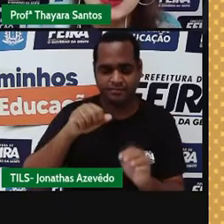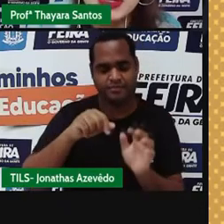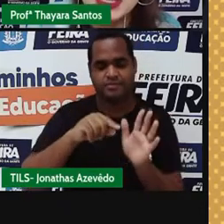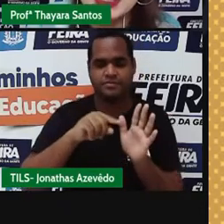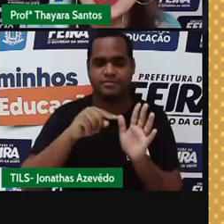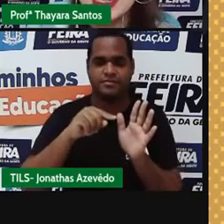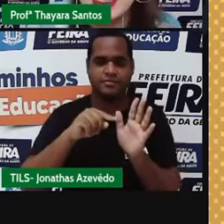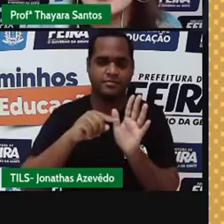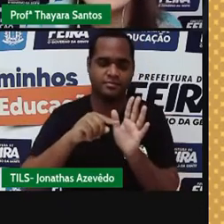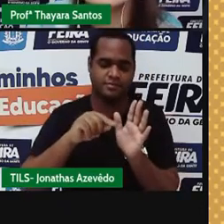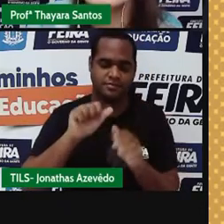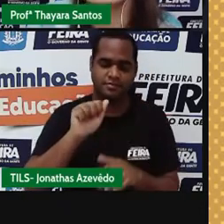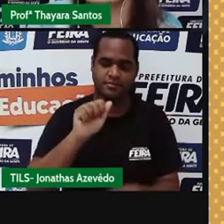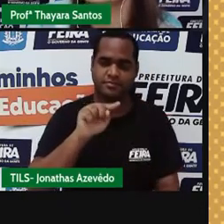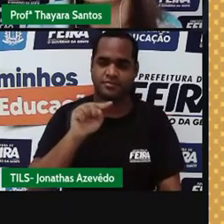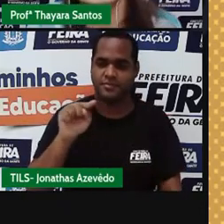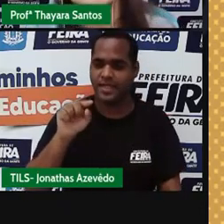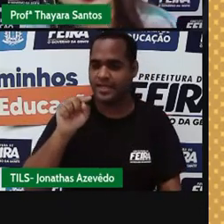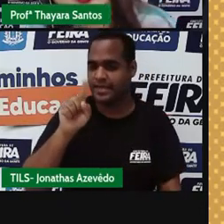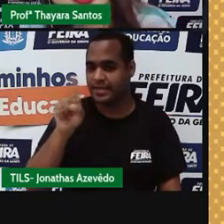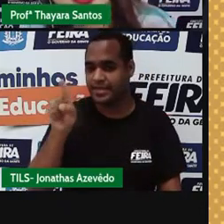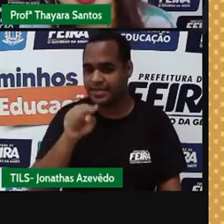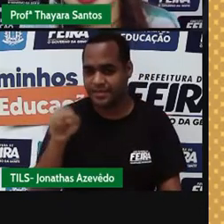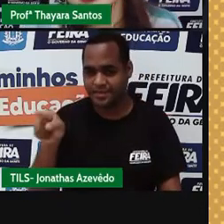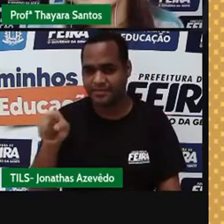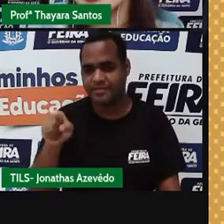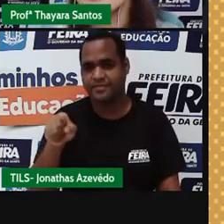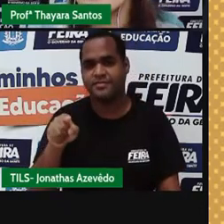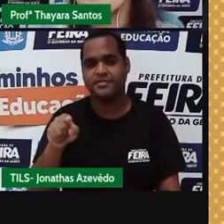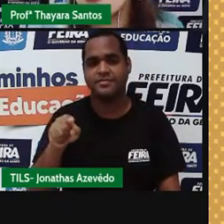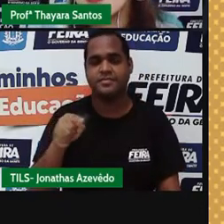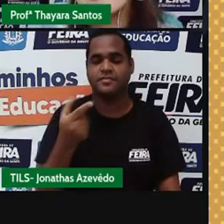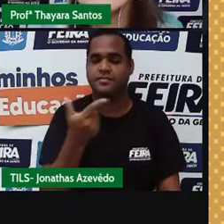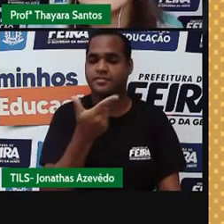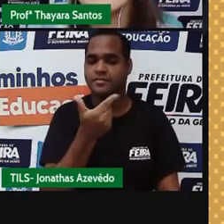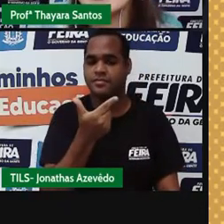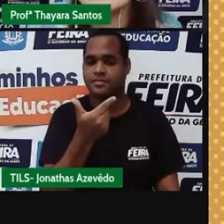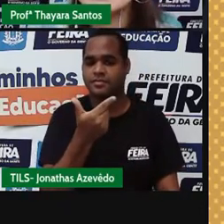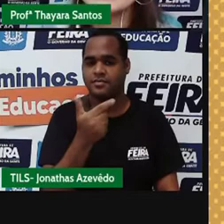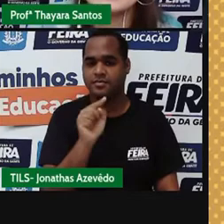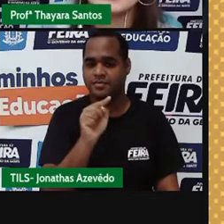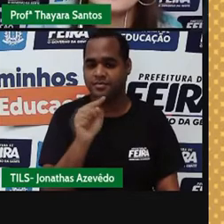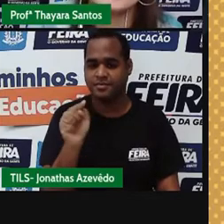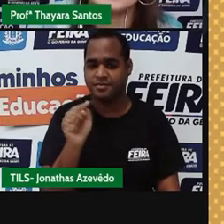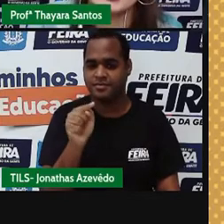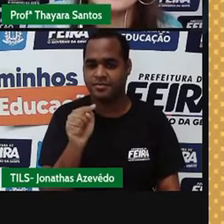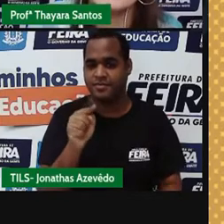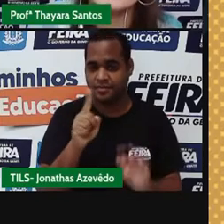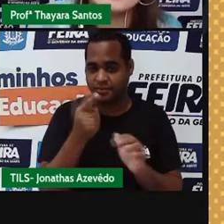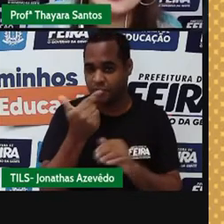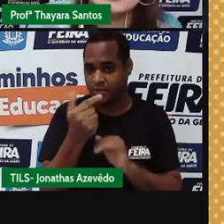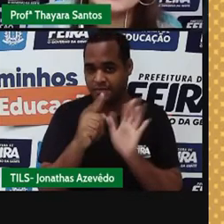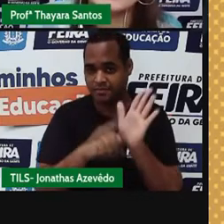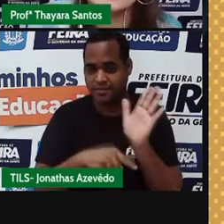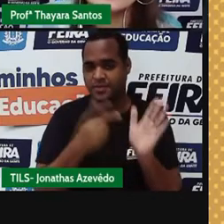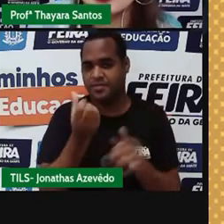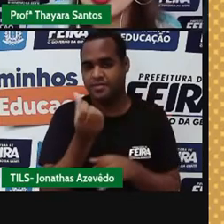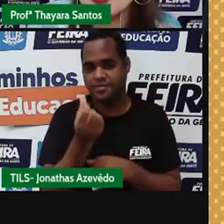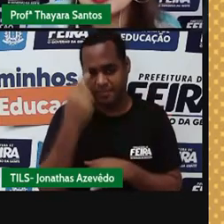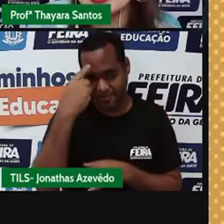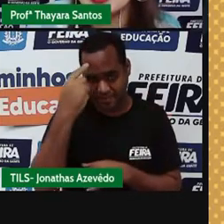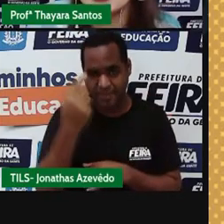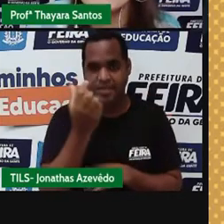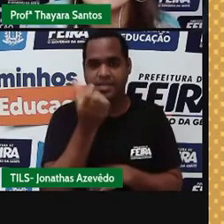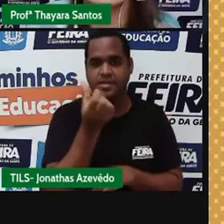representada pela letra A, menos o número atômico. Então, qual é a massa desse elemento químico que a gente selecionou?